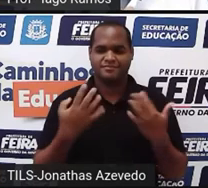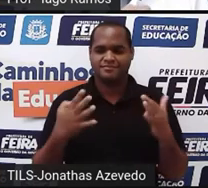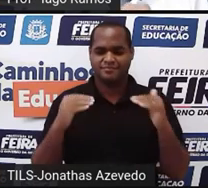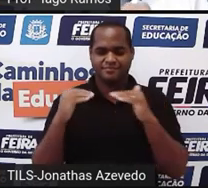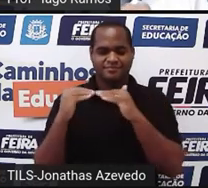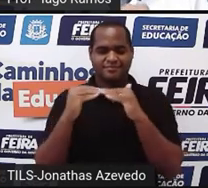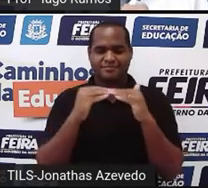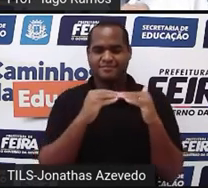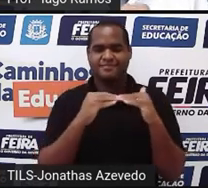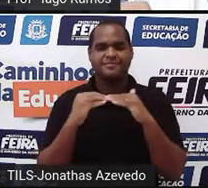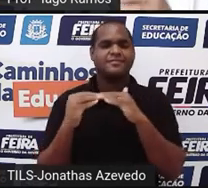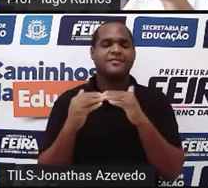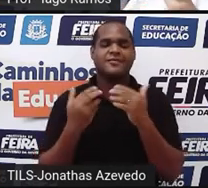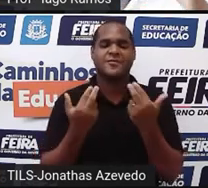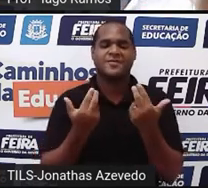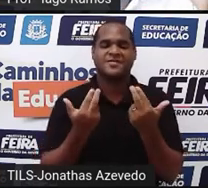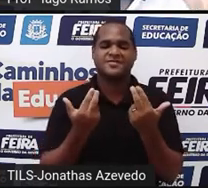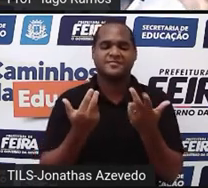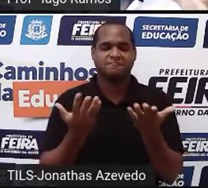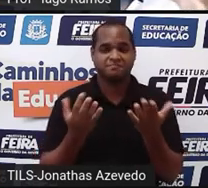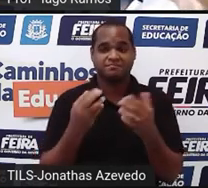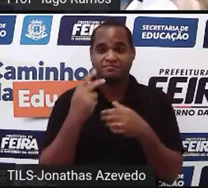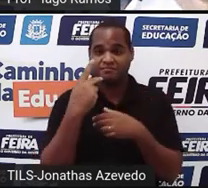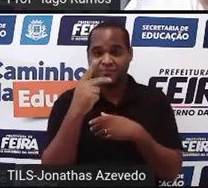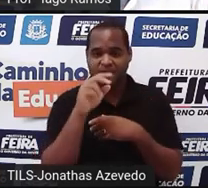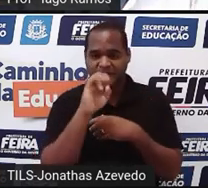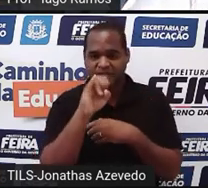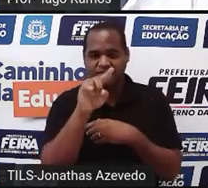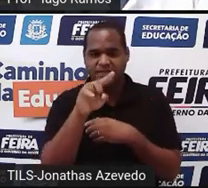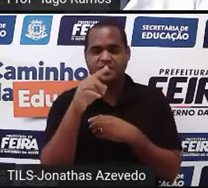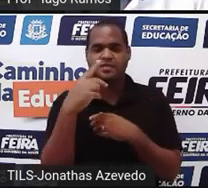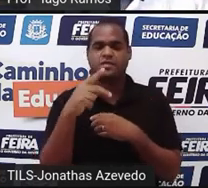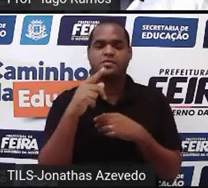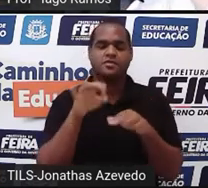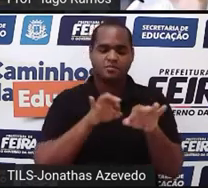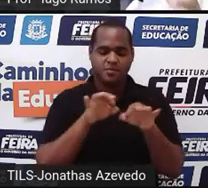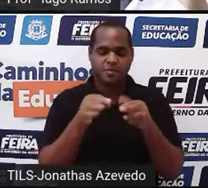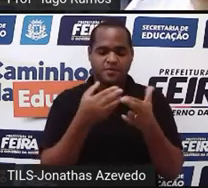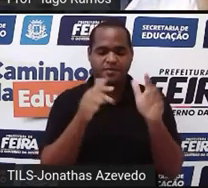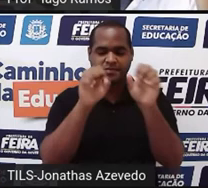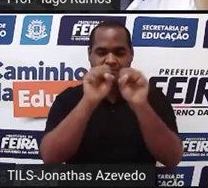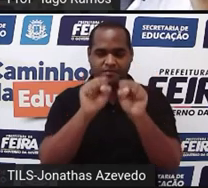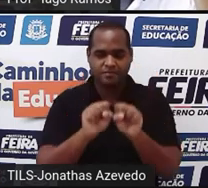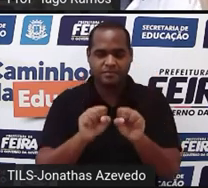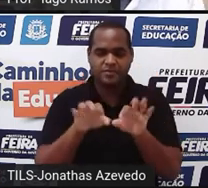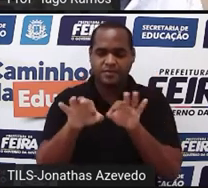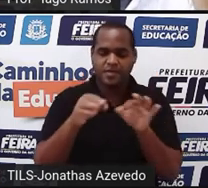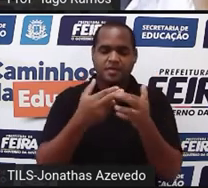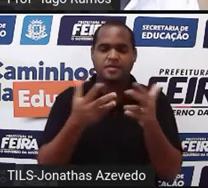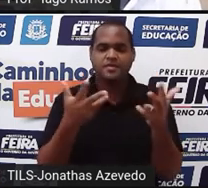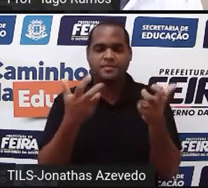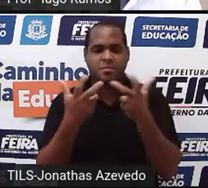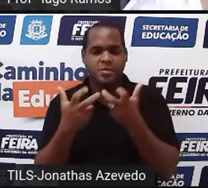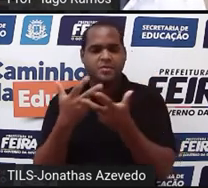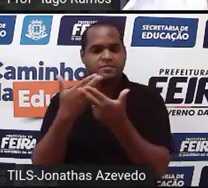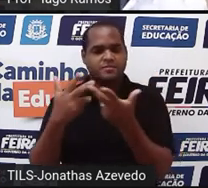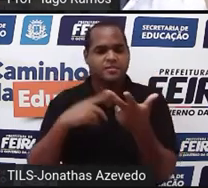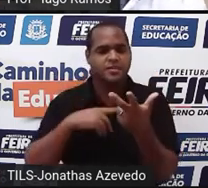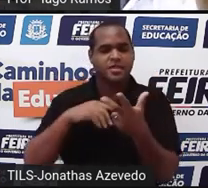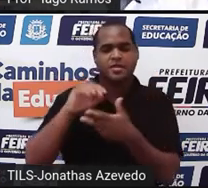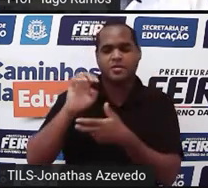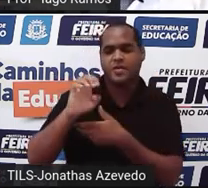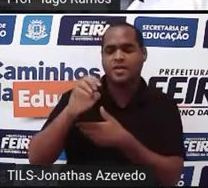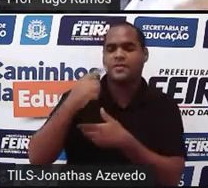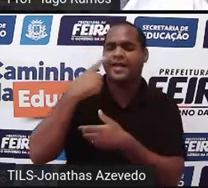equivalentes. Se você resolver um sistema e perceber que as equações são